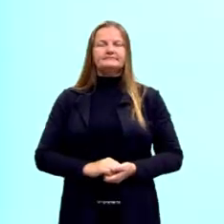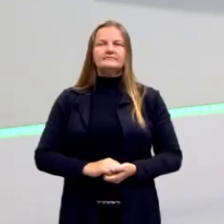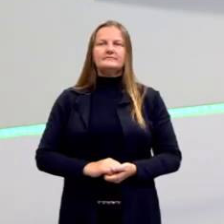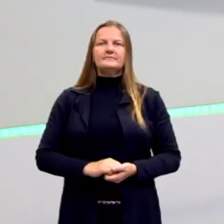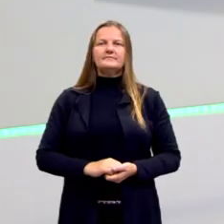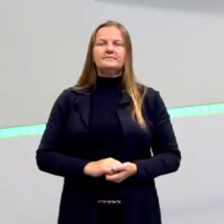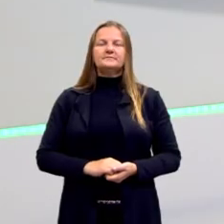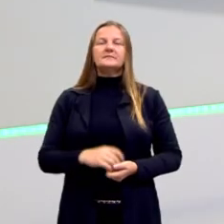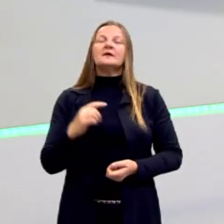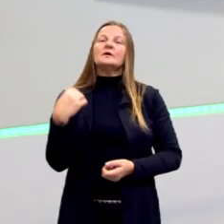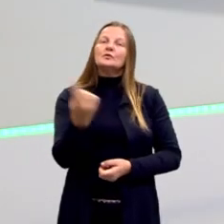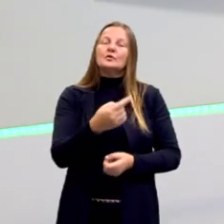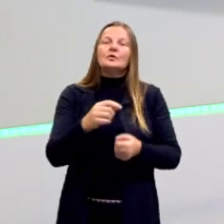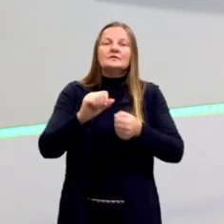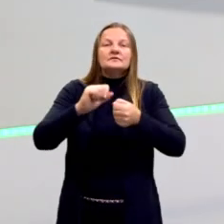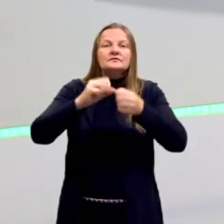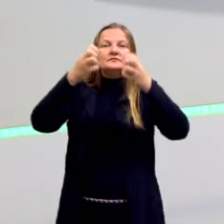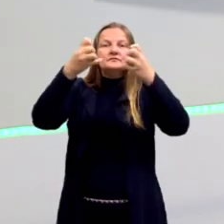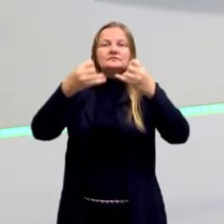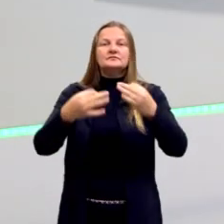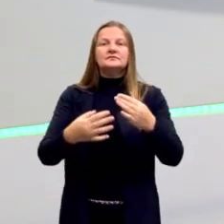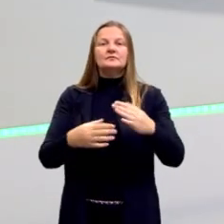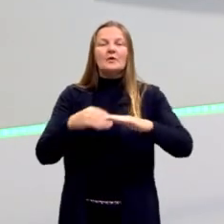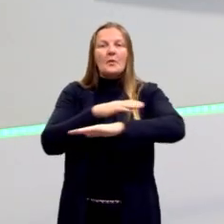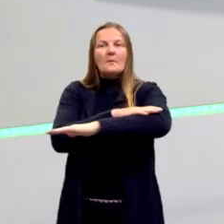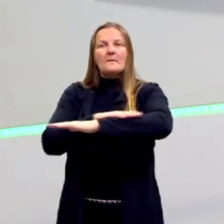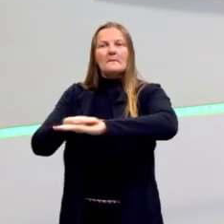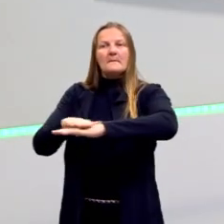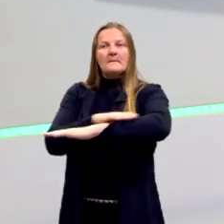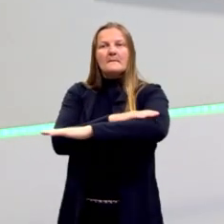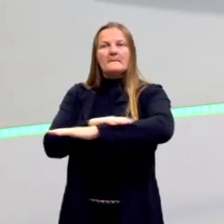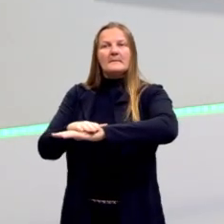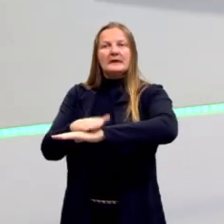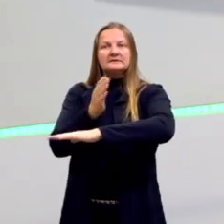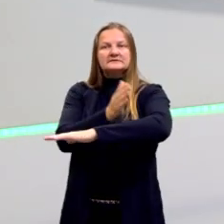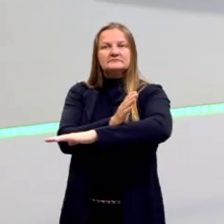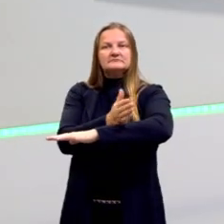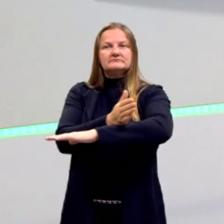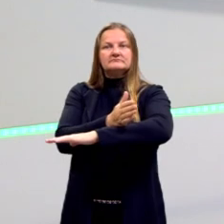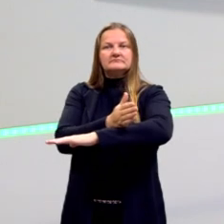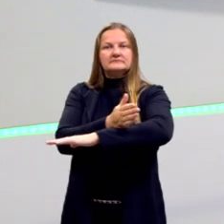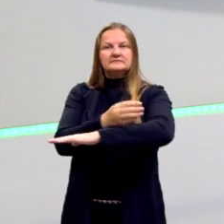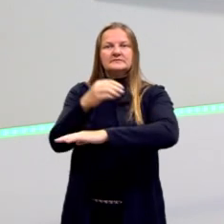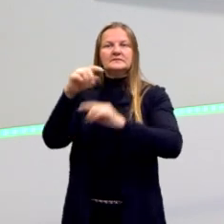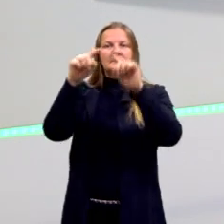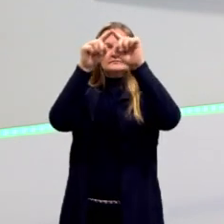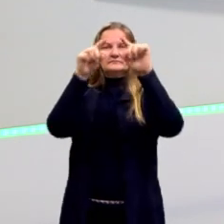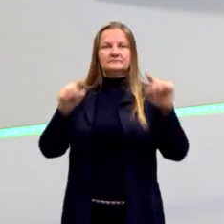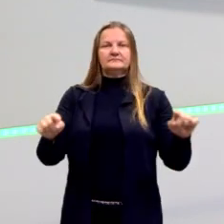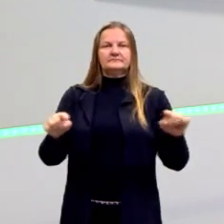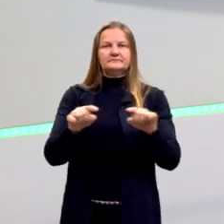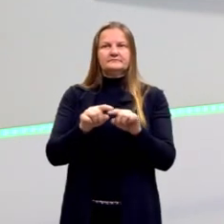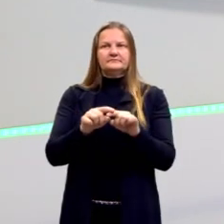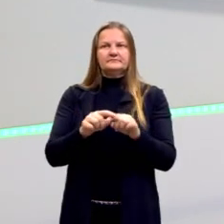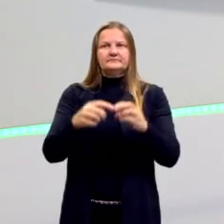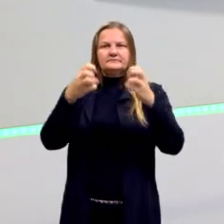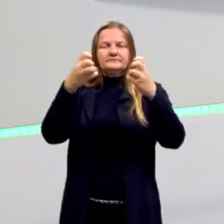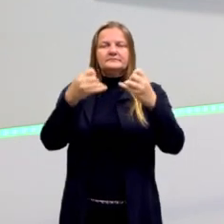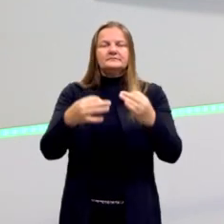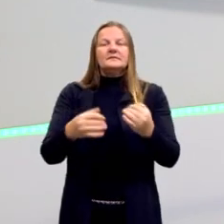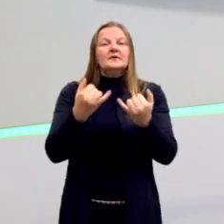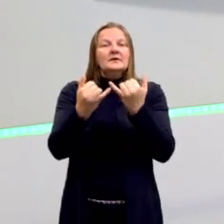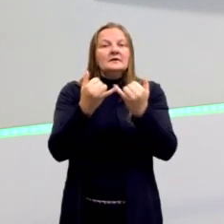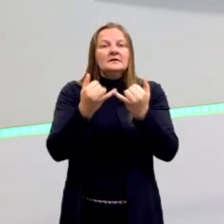Nós vamos falar agora, então, sobre a base média de um triângulo. E aqui é importante ressaltar o